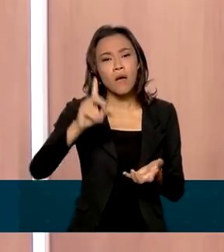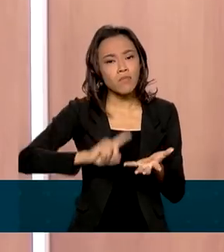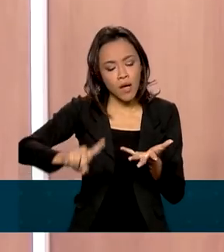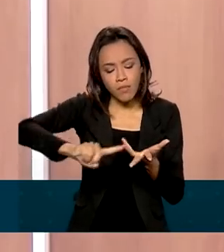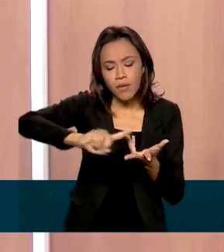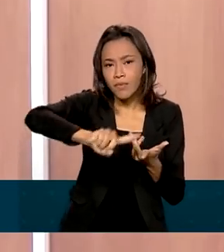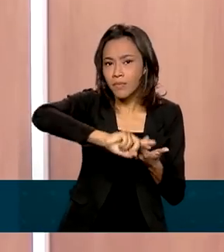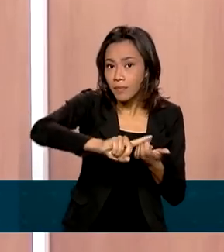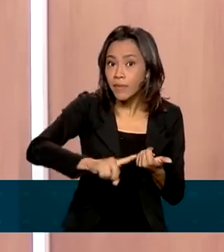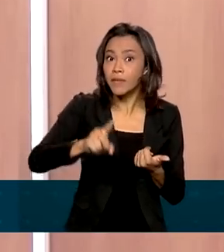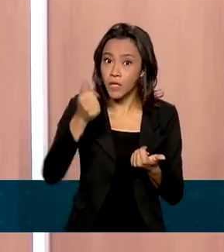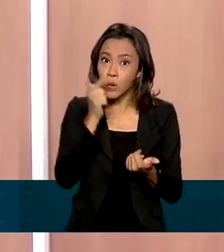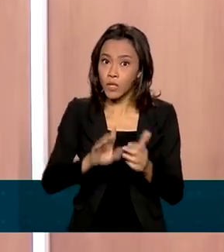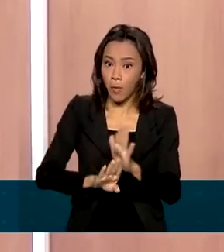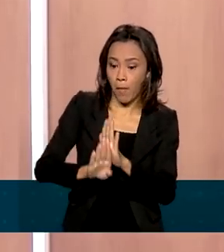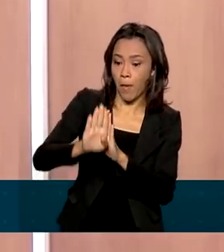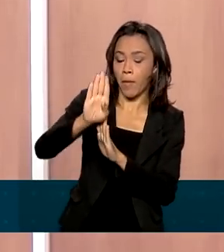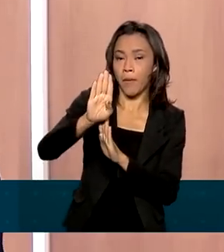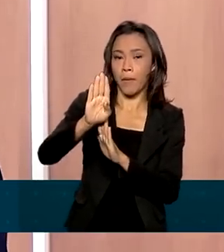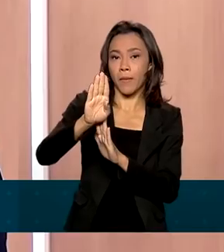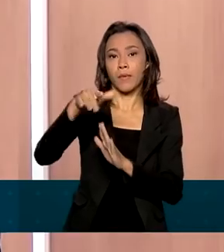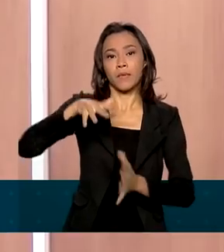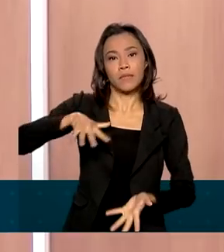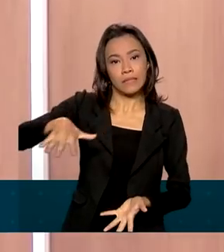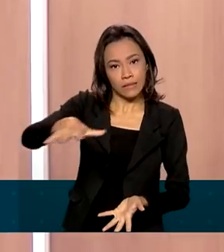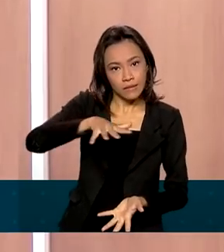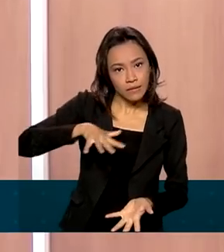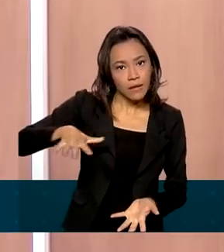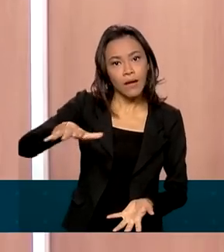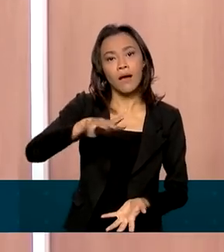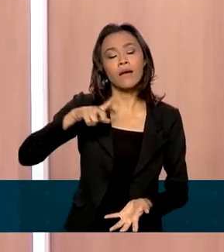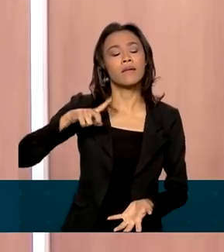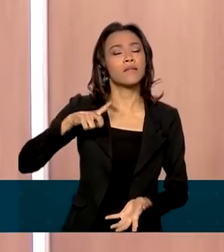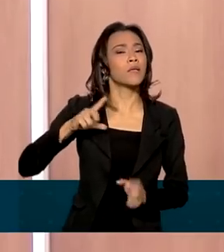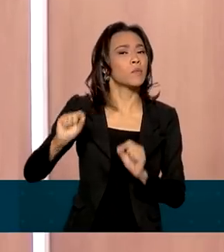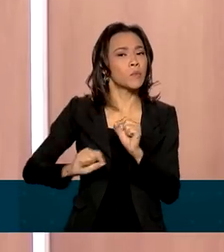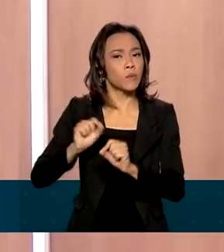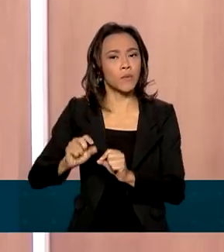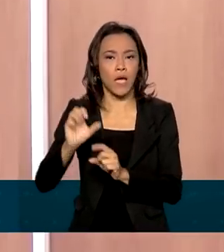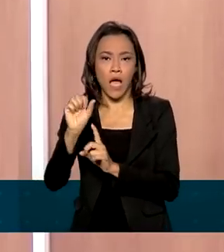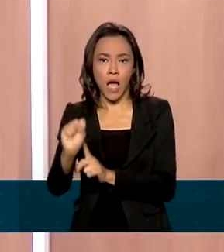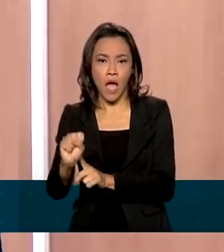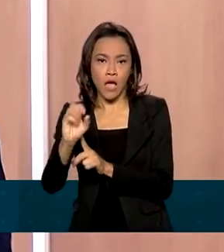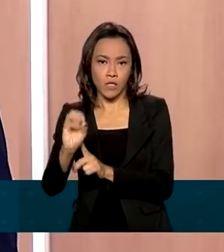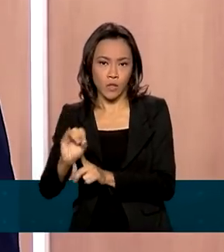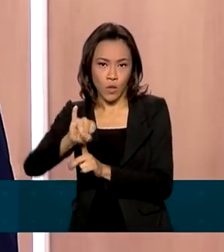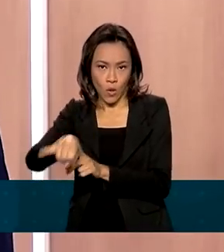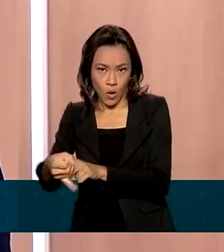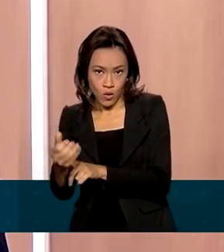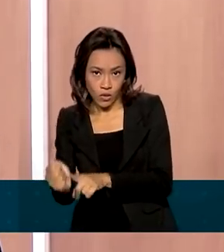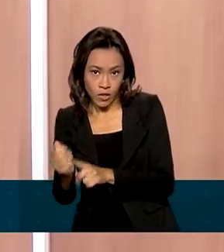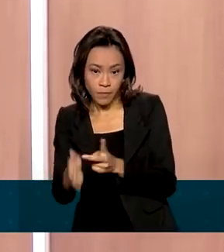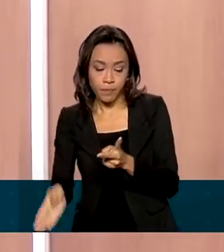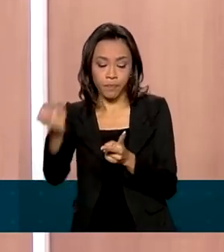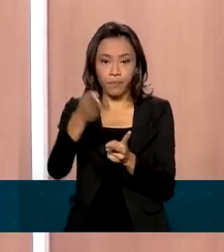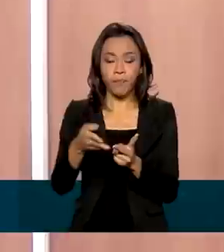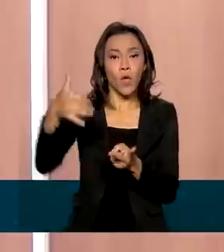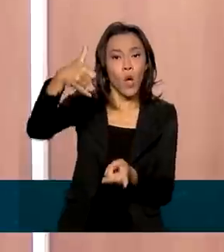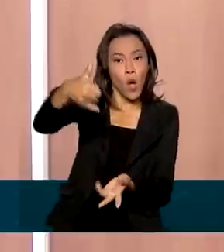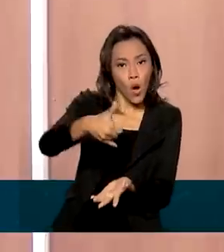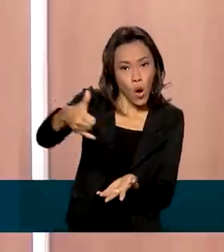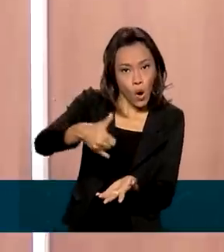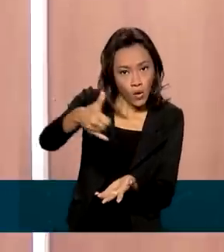que geraram esses superávites? Do ponto de vista das exportações, nós temos principalmente a soja, os óleos brutos, o Brasil está